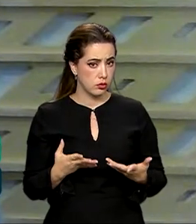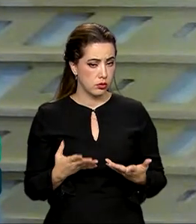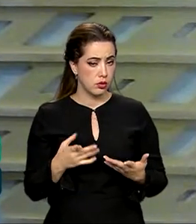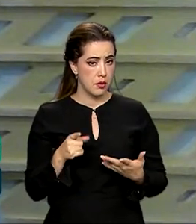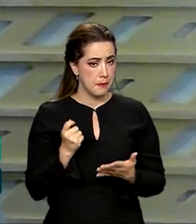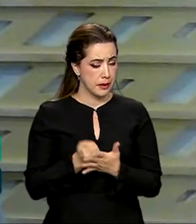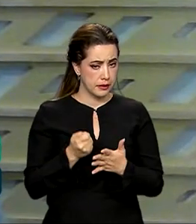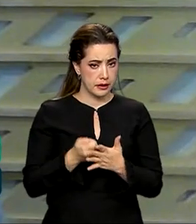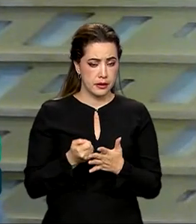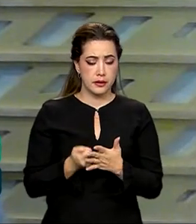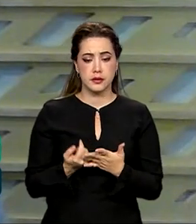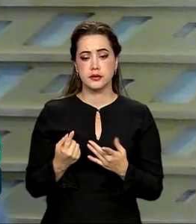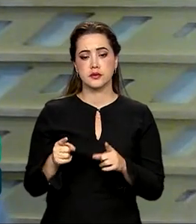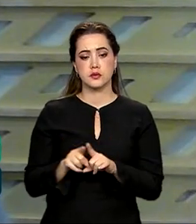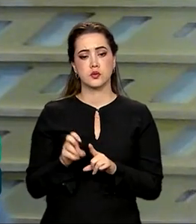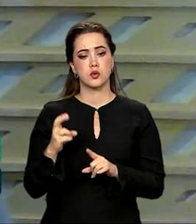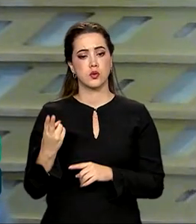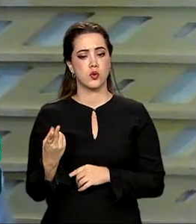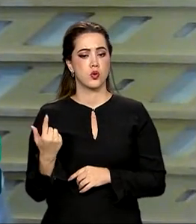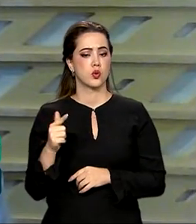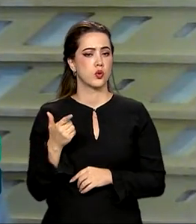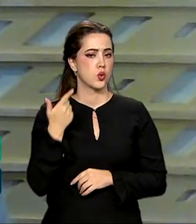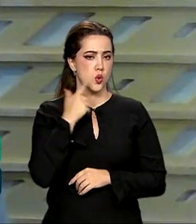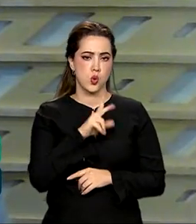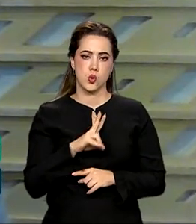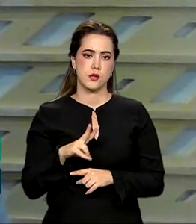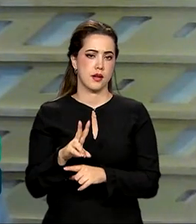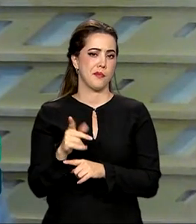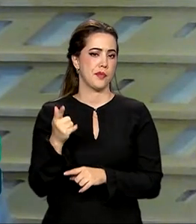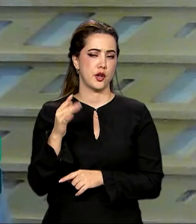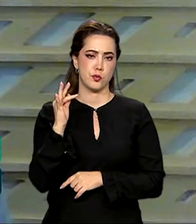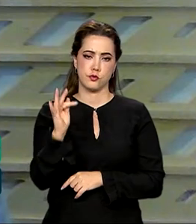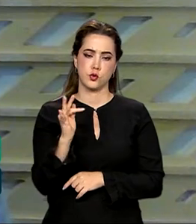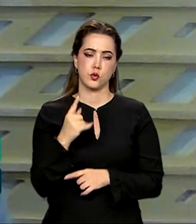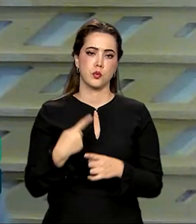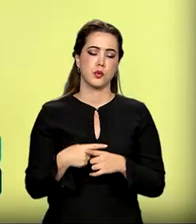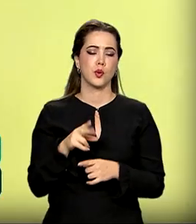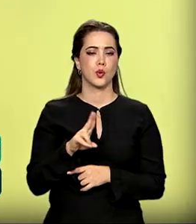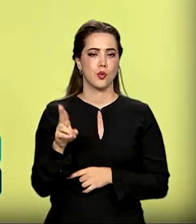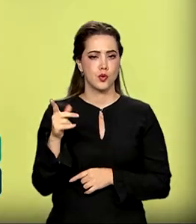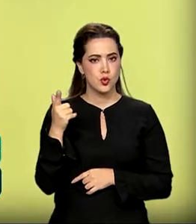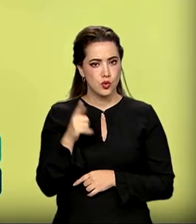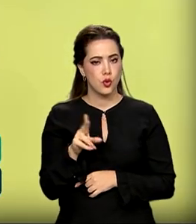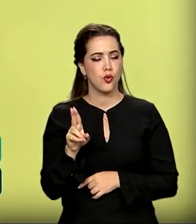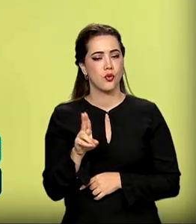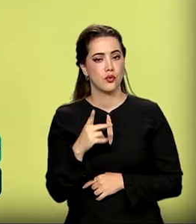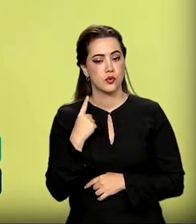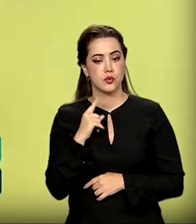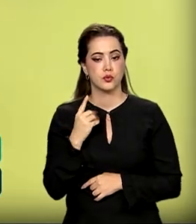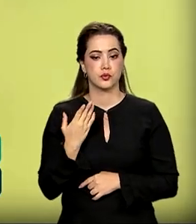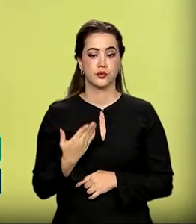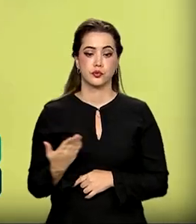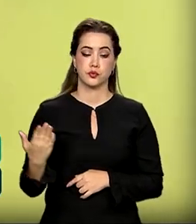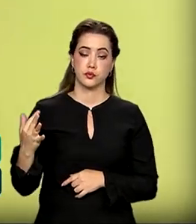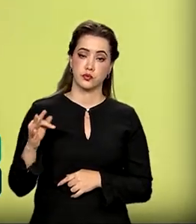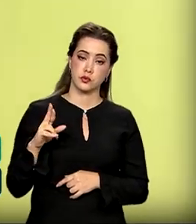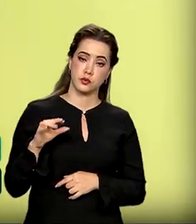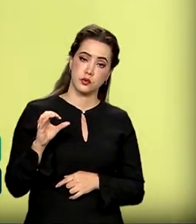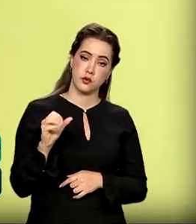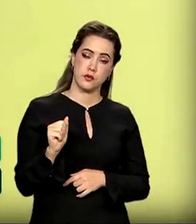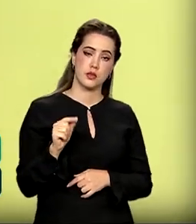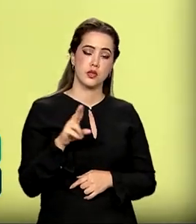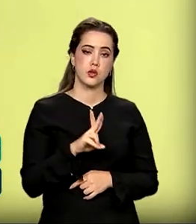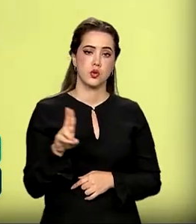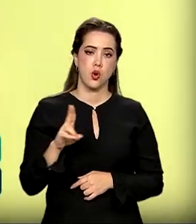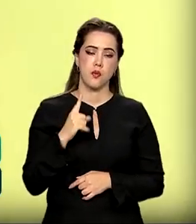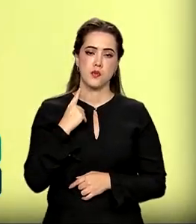pagar essa renegociação, não vai ter acesso a crédito porque o nome vai sujar de novo. A autônoma Francisca está com o nome